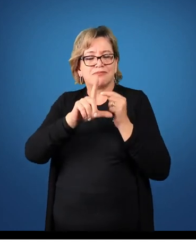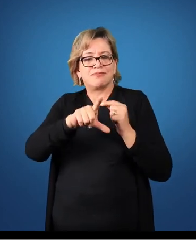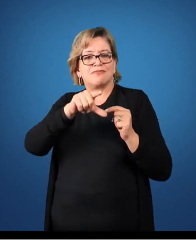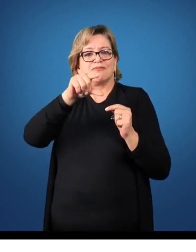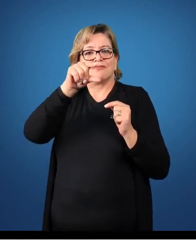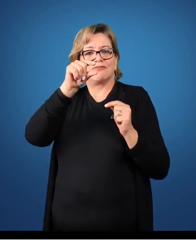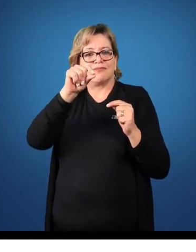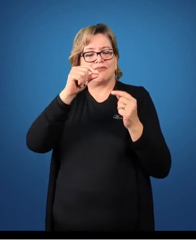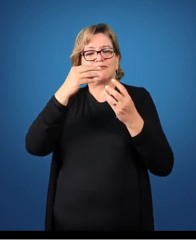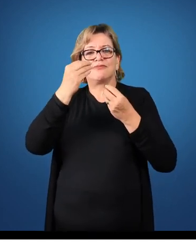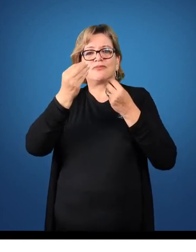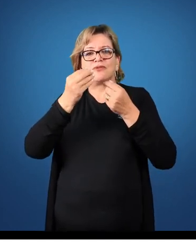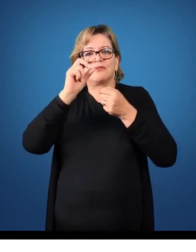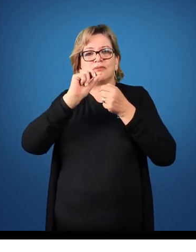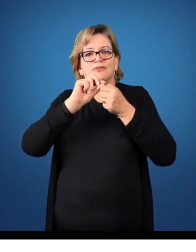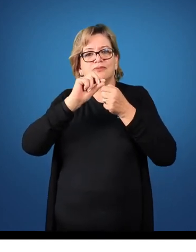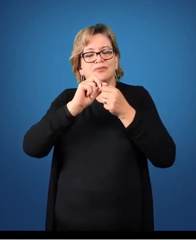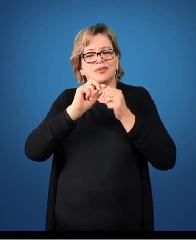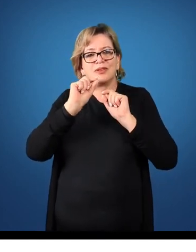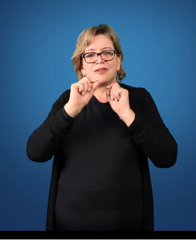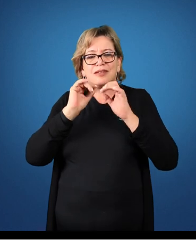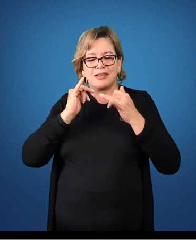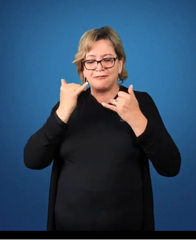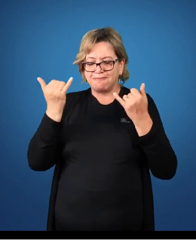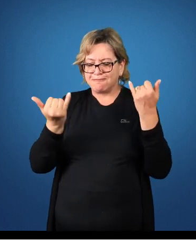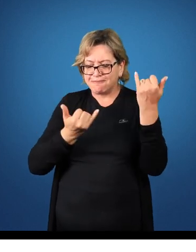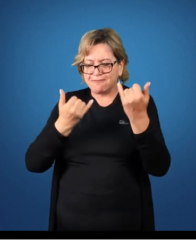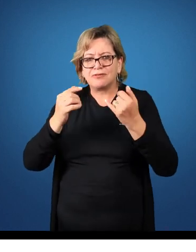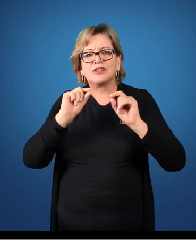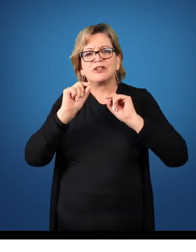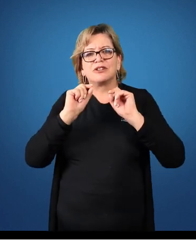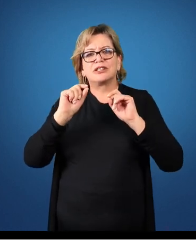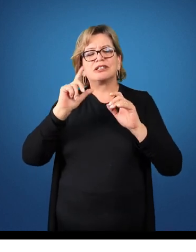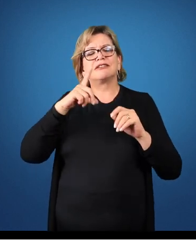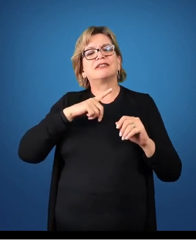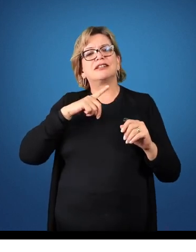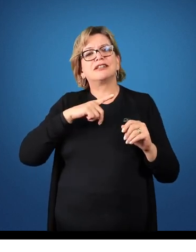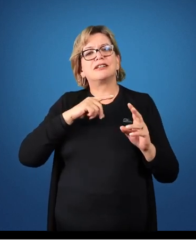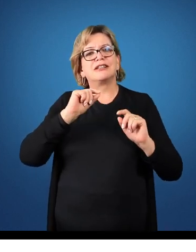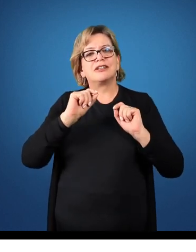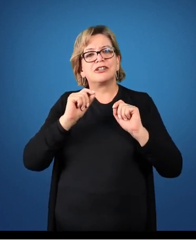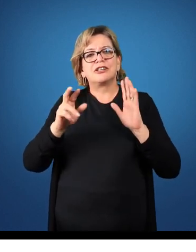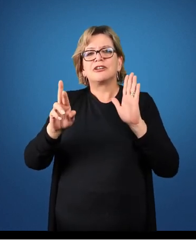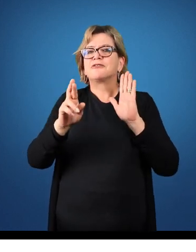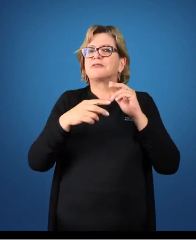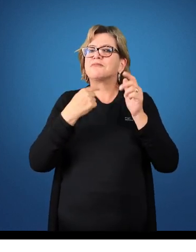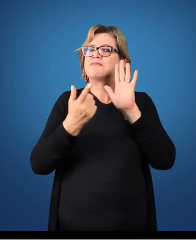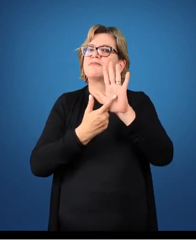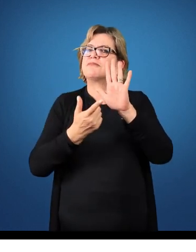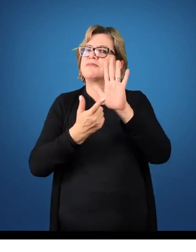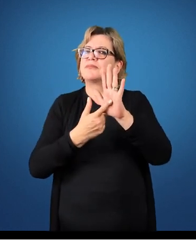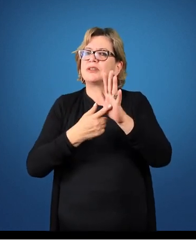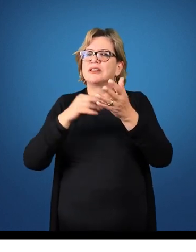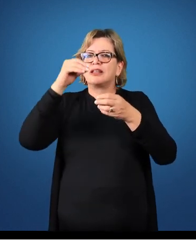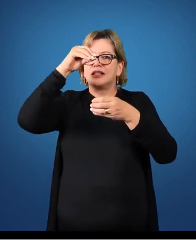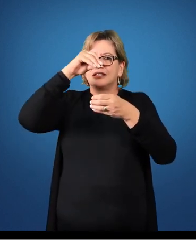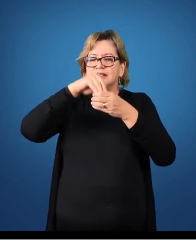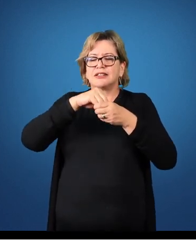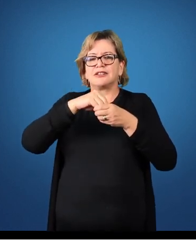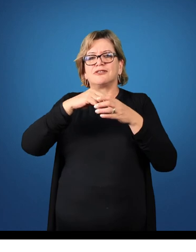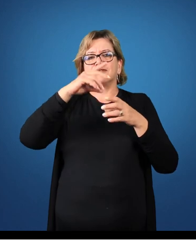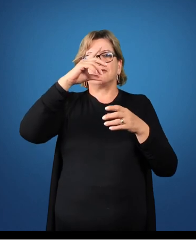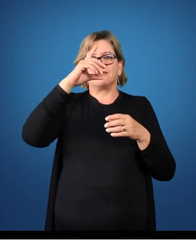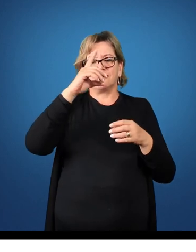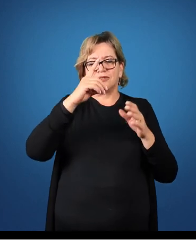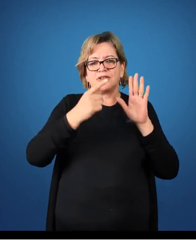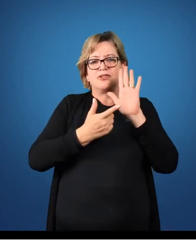decisão sobre qual tipo de informação aquele ato e fato vai representar dentro dos demonstrativos